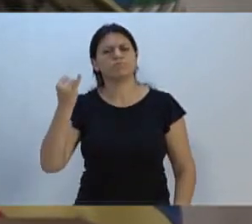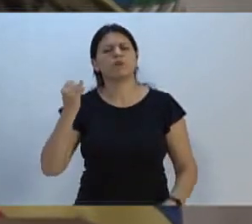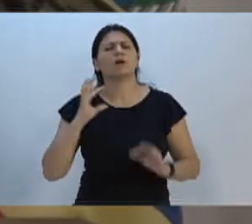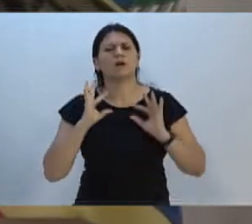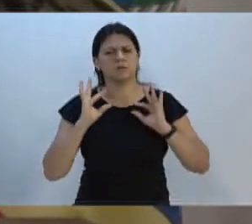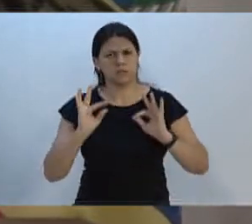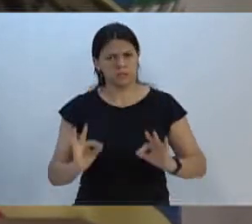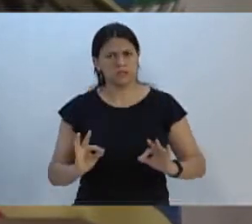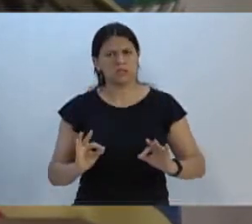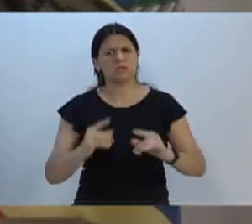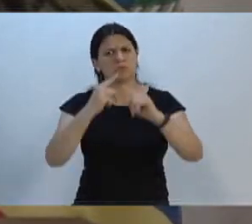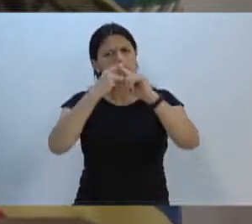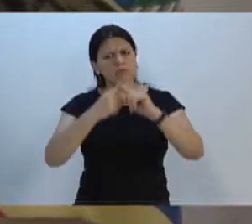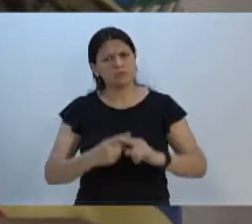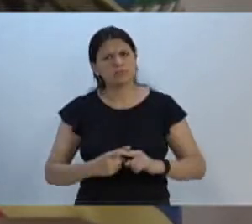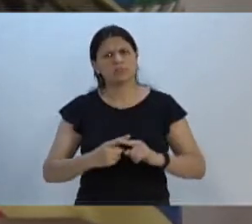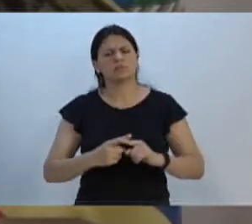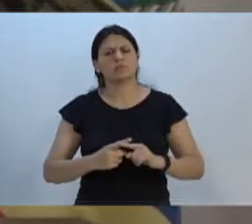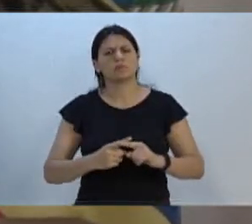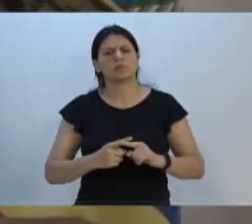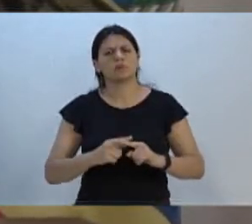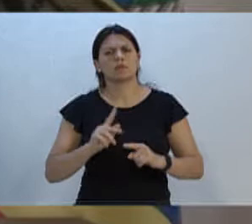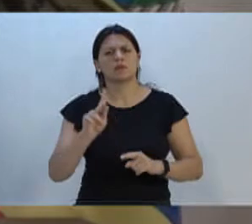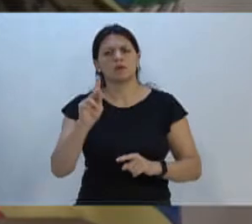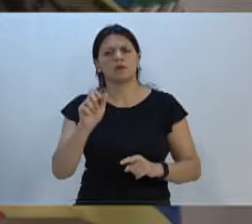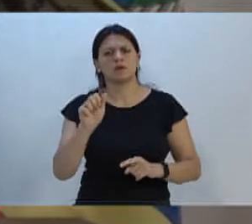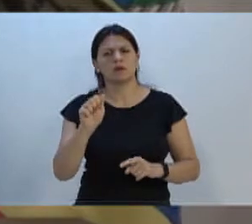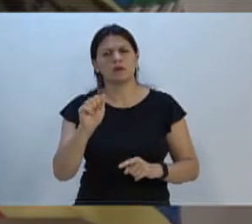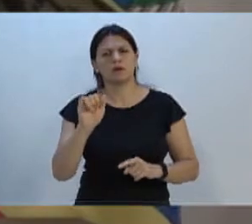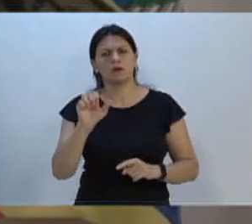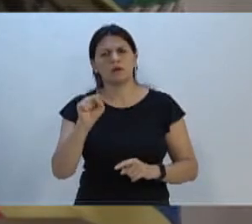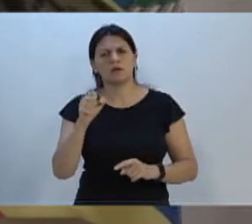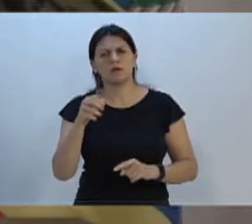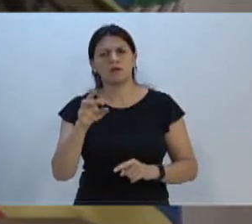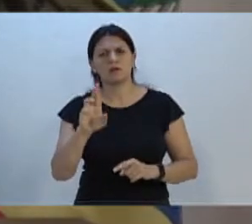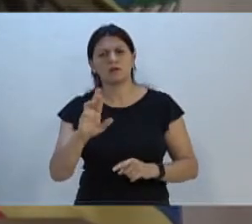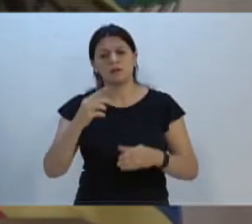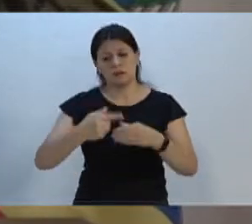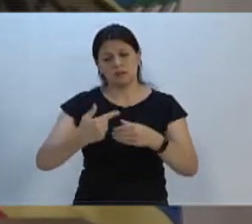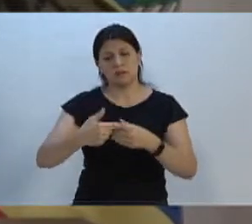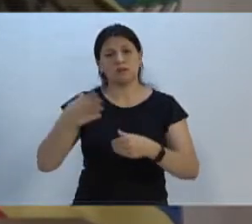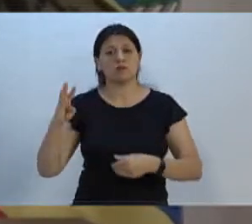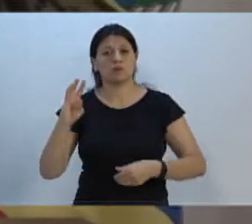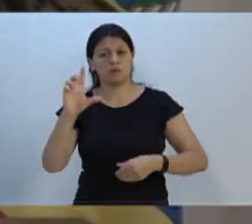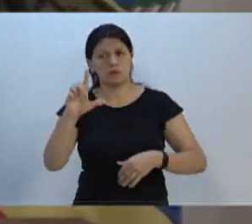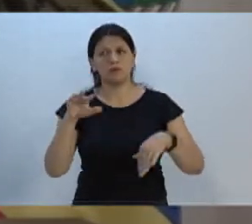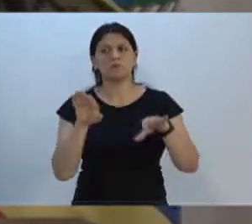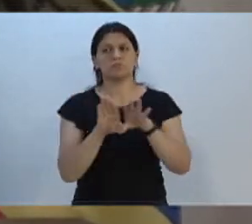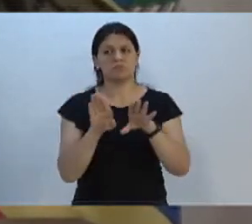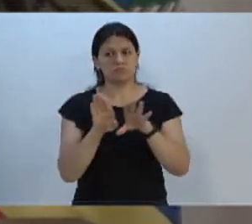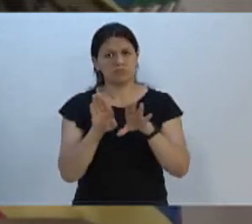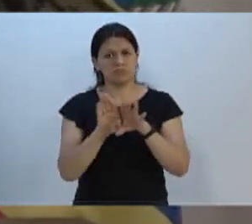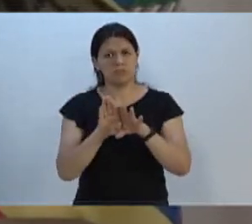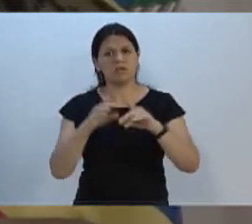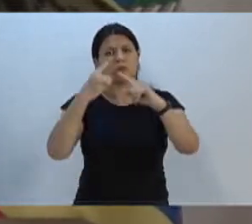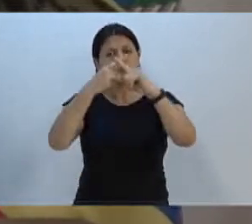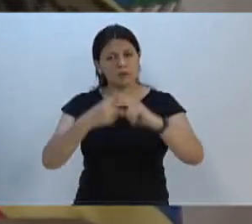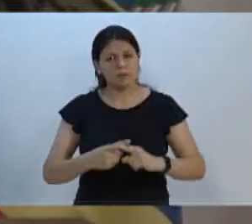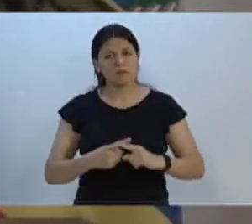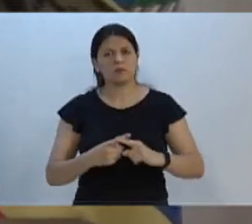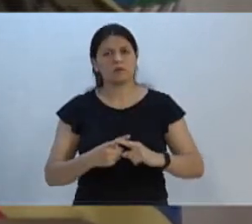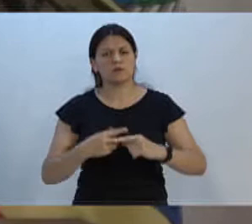esse campeonato da Copa Cais que veio para ficar, está a cidade de Blumenau, também é um campeonato que